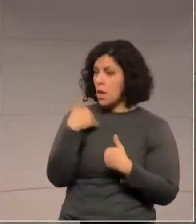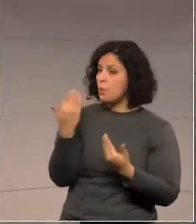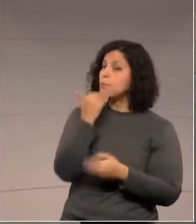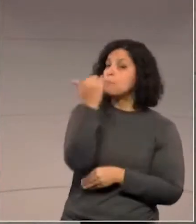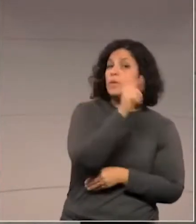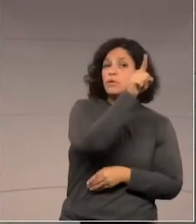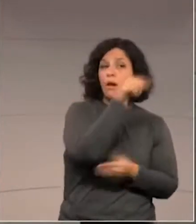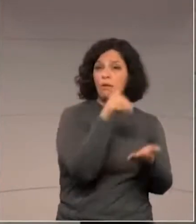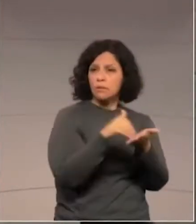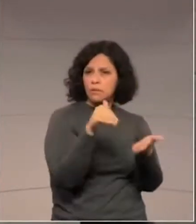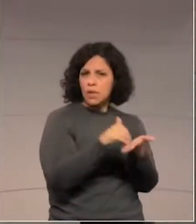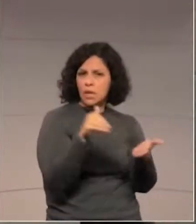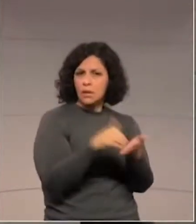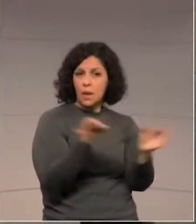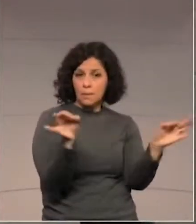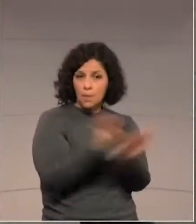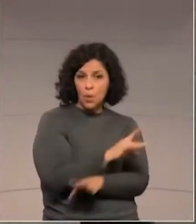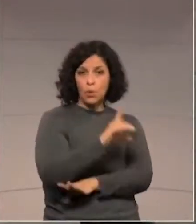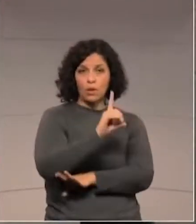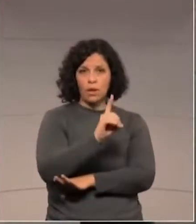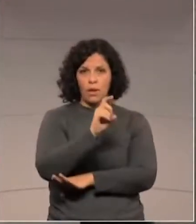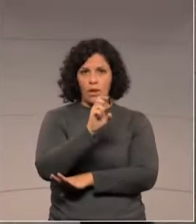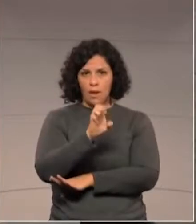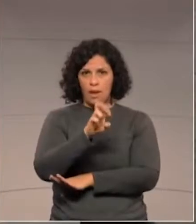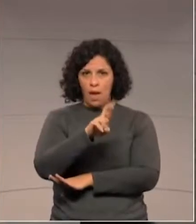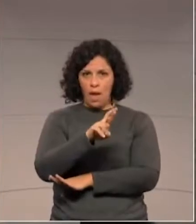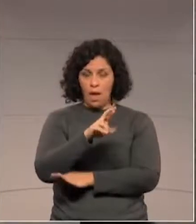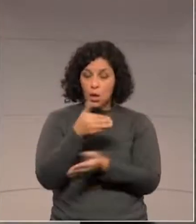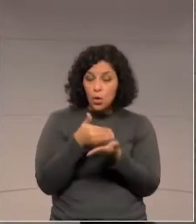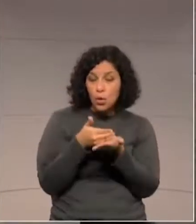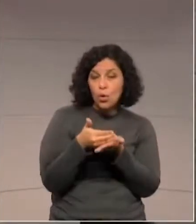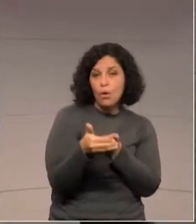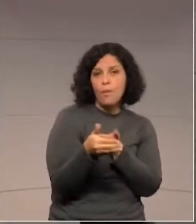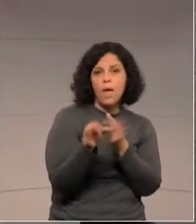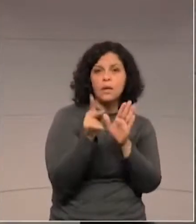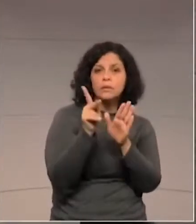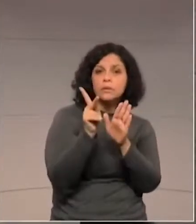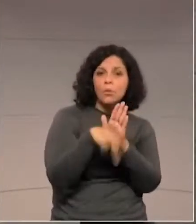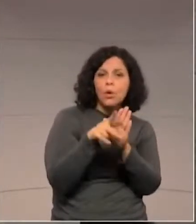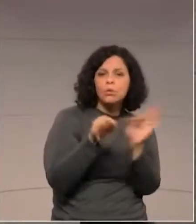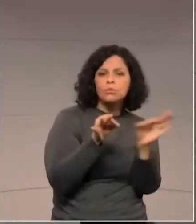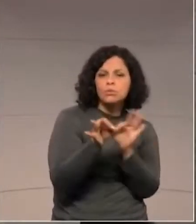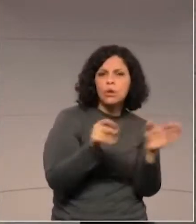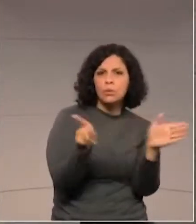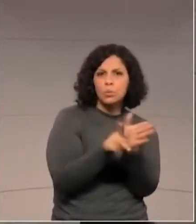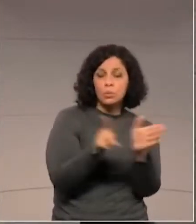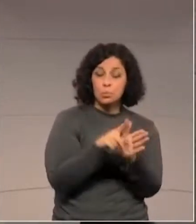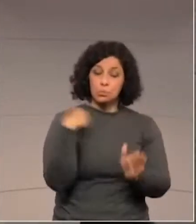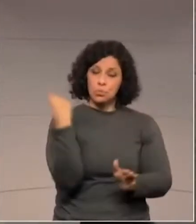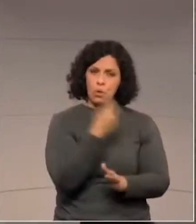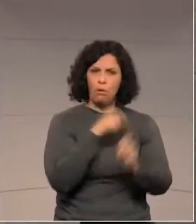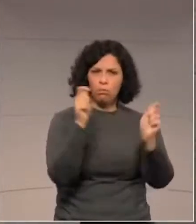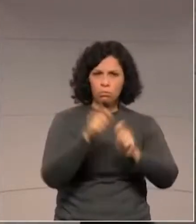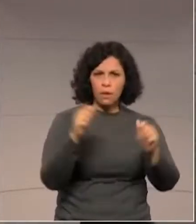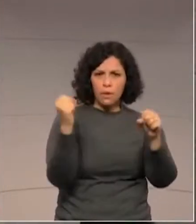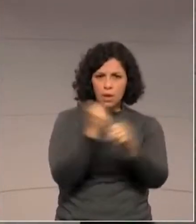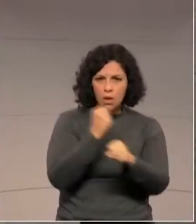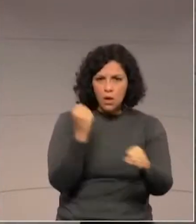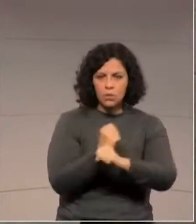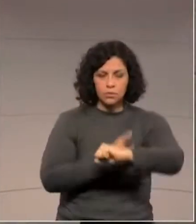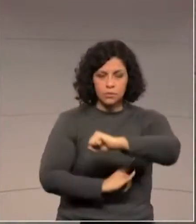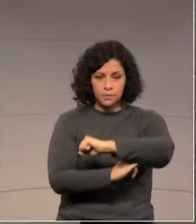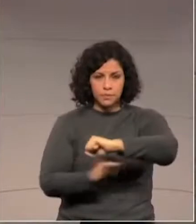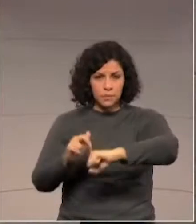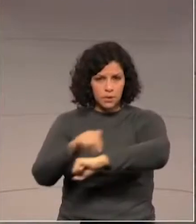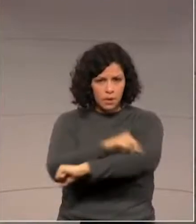Secretaria, através do DER, inicie o projeto para que a gente faça a construção